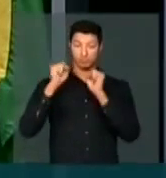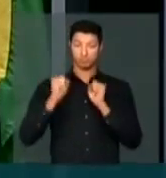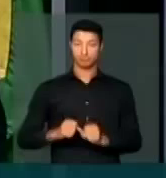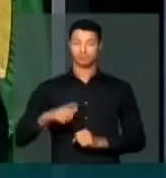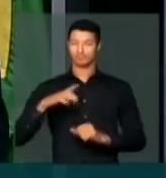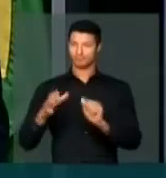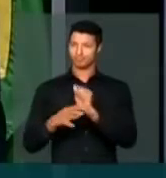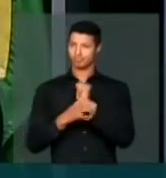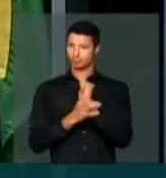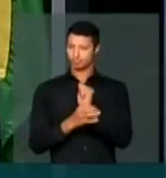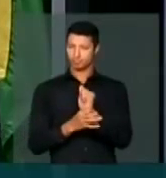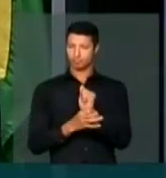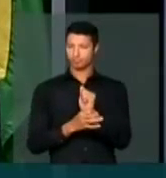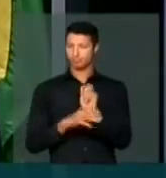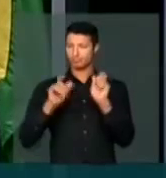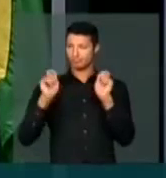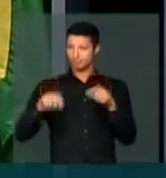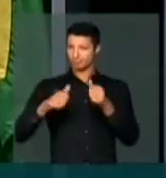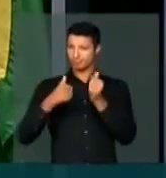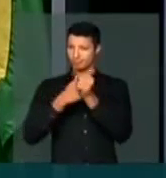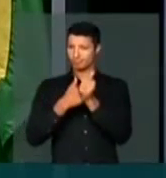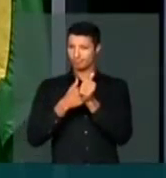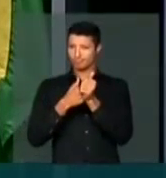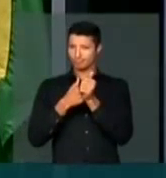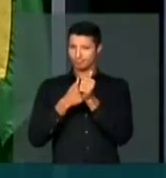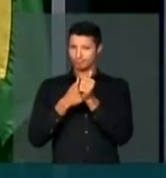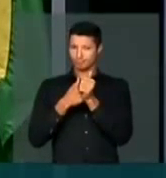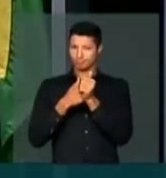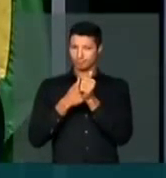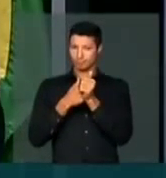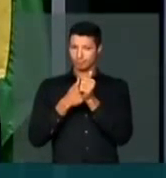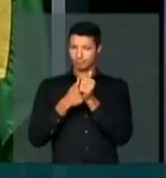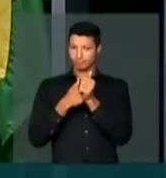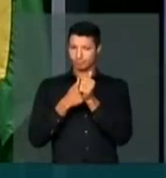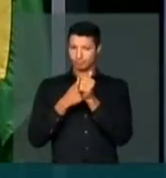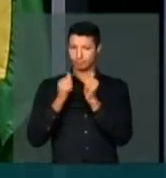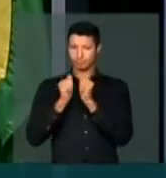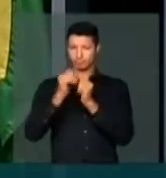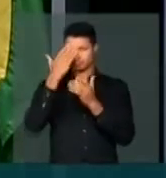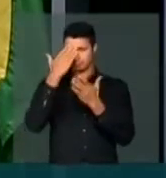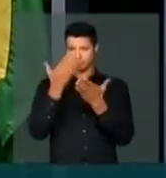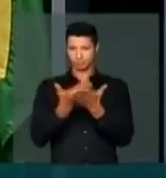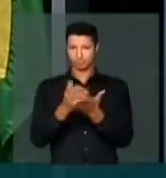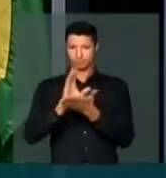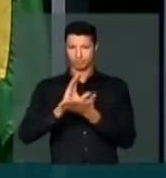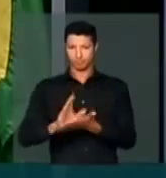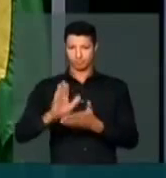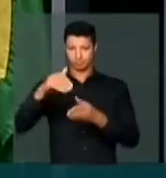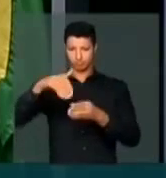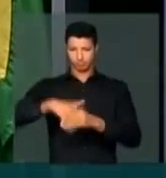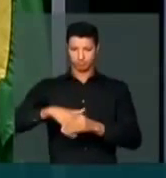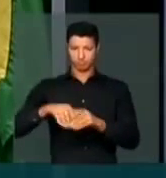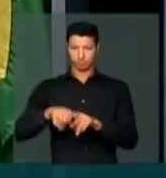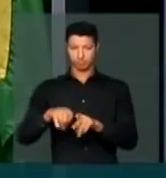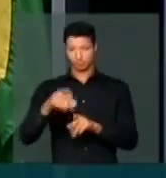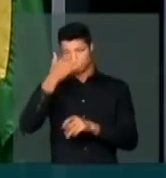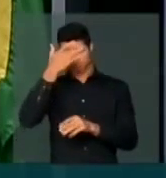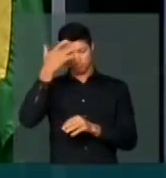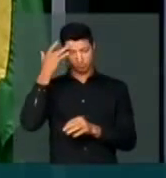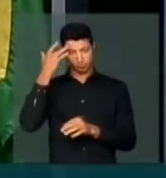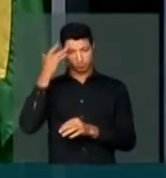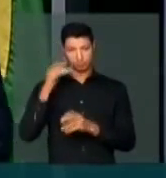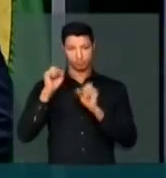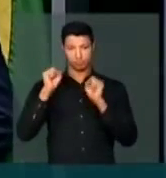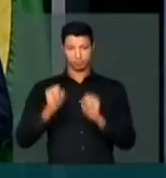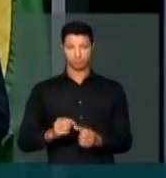possamos garantir uma aproximação maior com os eleitores, uma confiança maior dos eleitores naqueles que